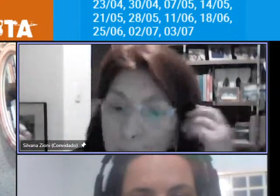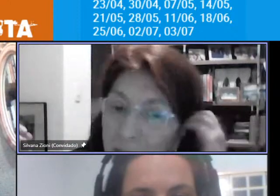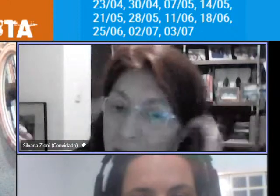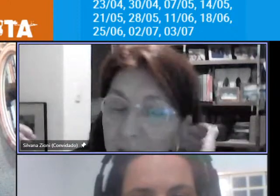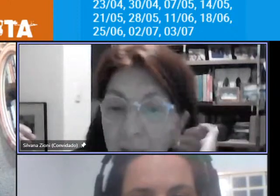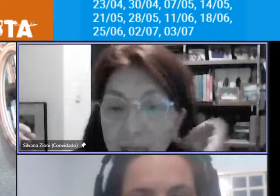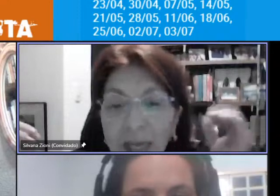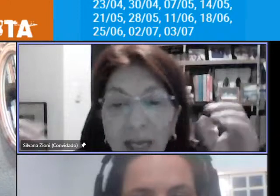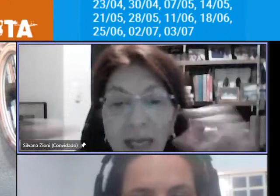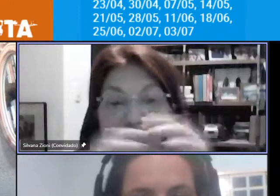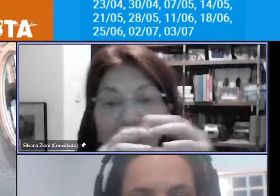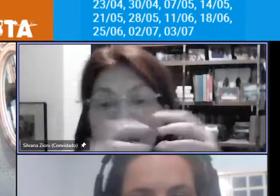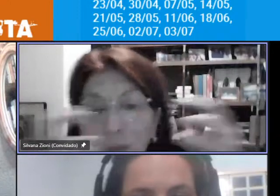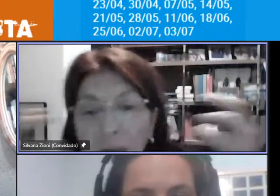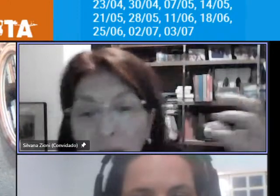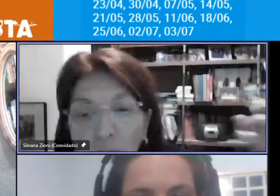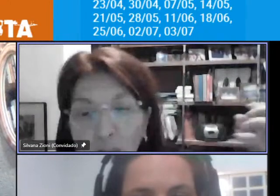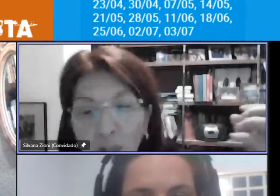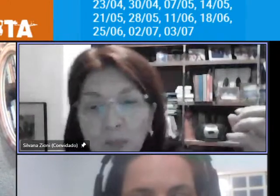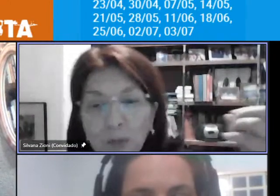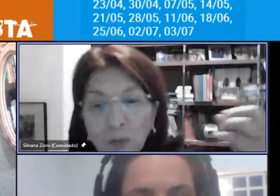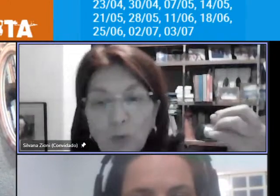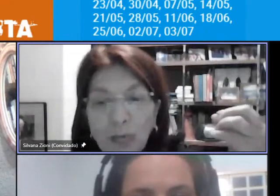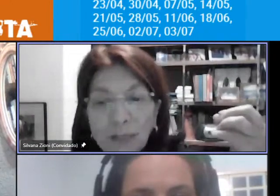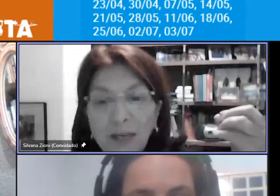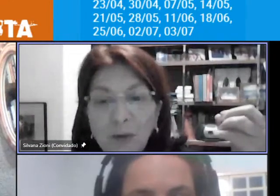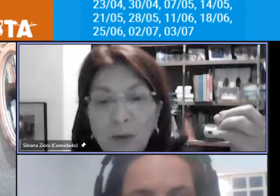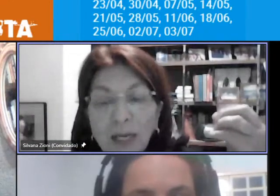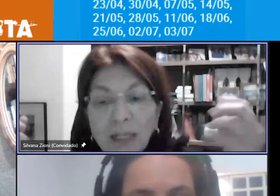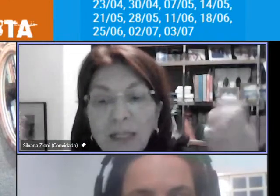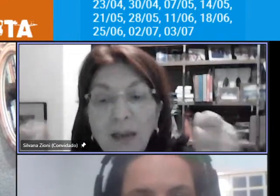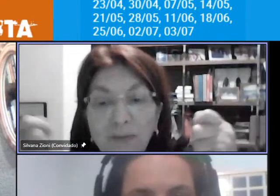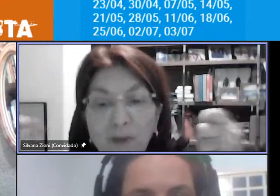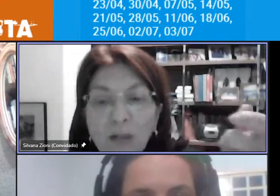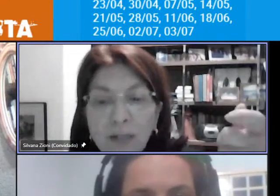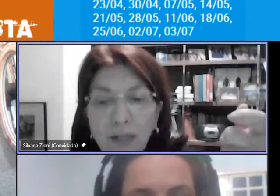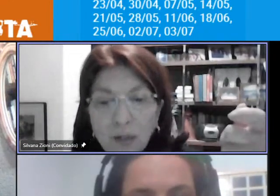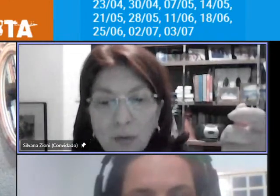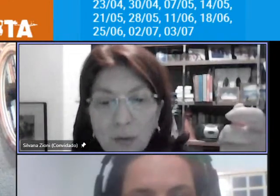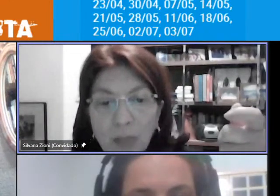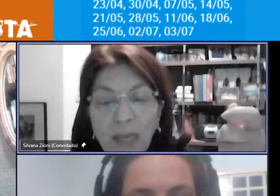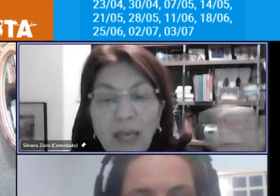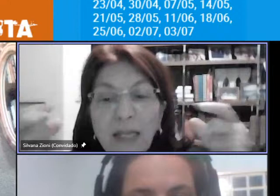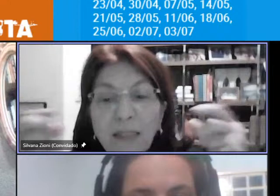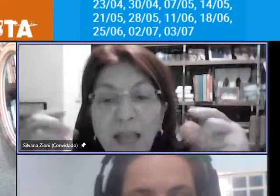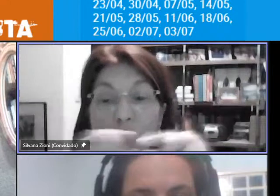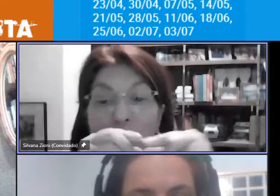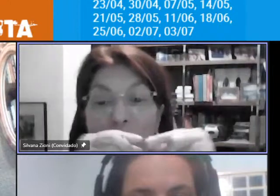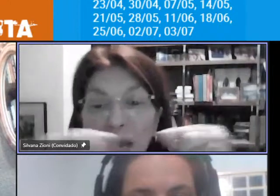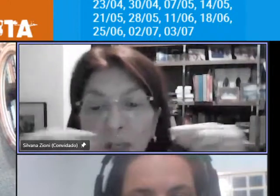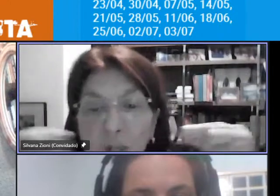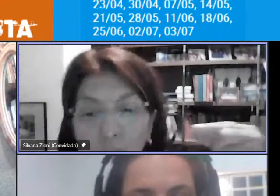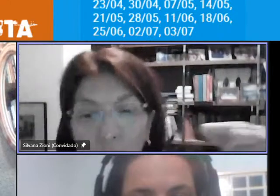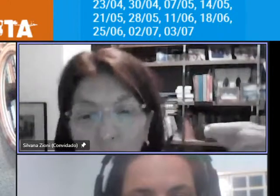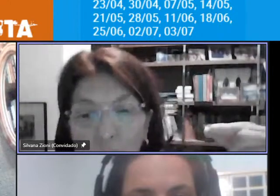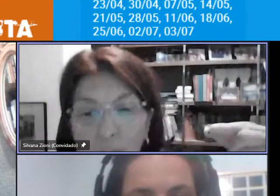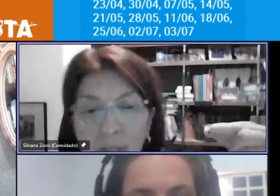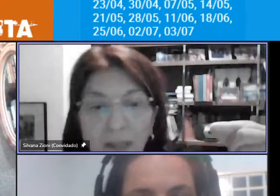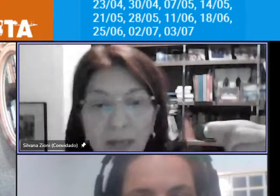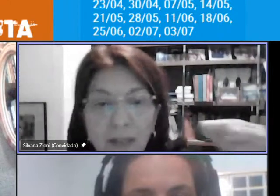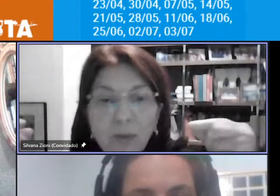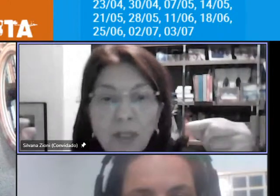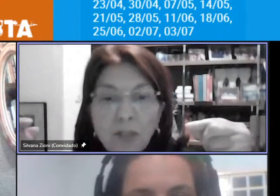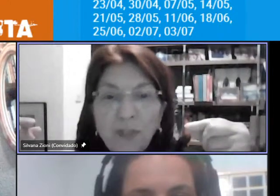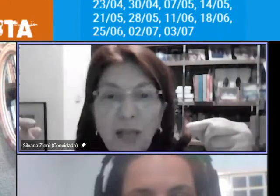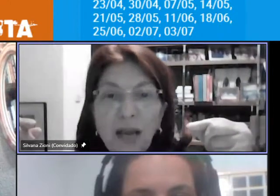Vale do Paraíba ele tem uma lógica uma estruturação que reforça isso ele tem um eixo de